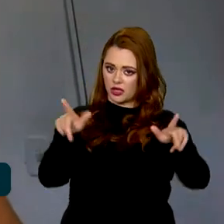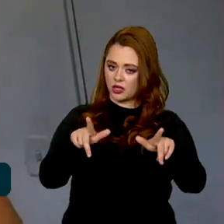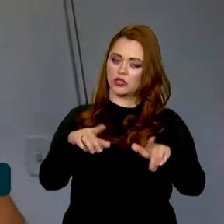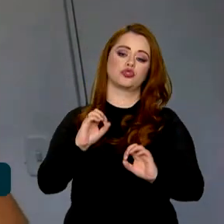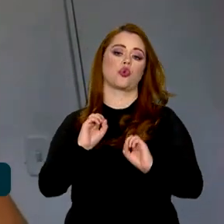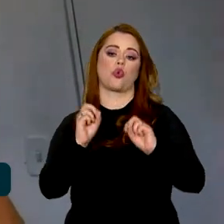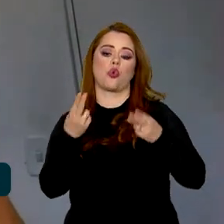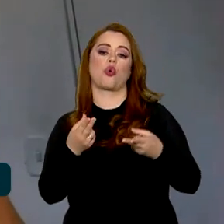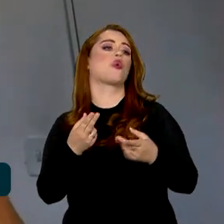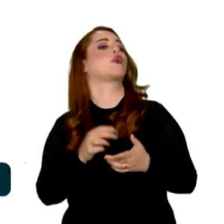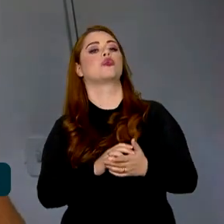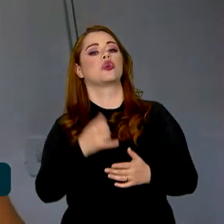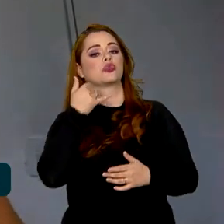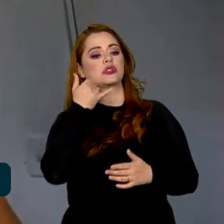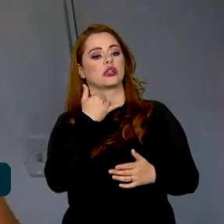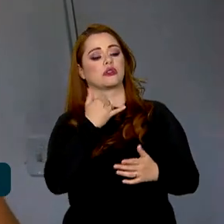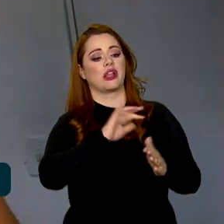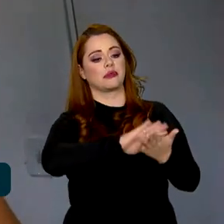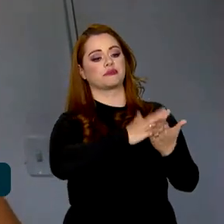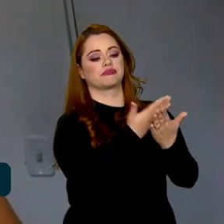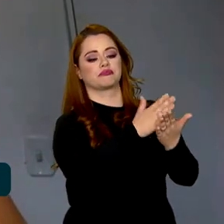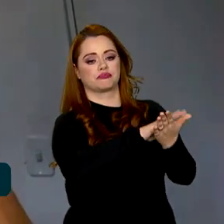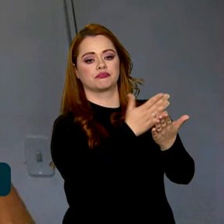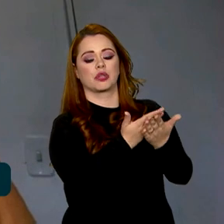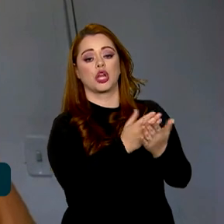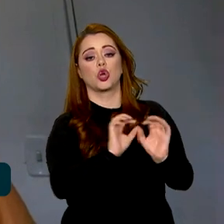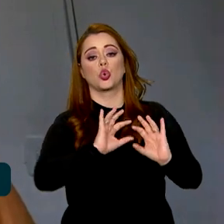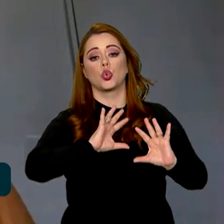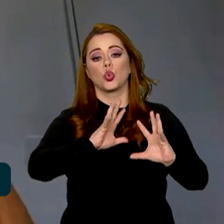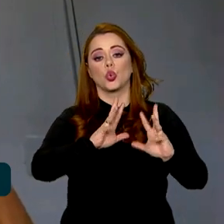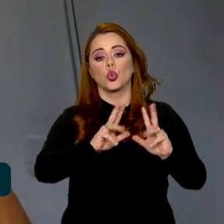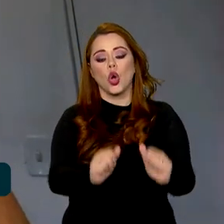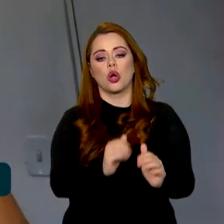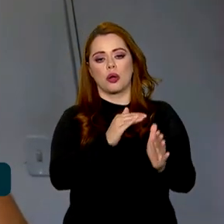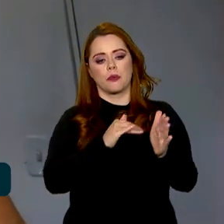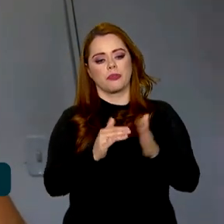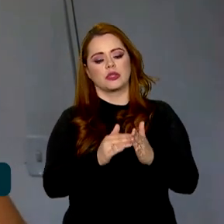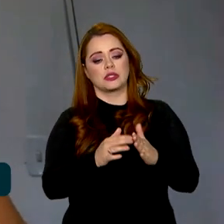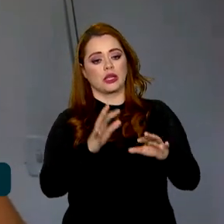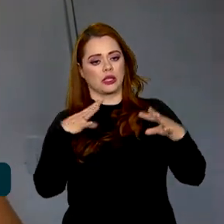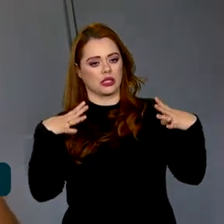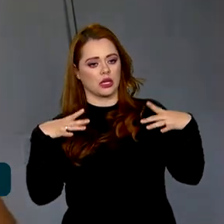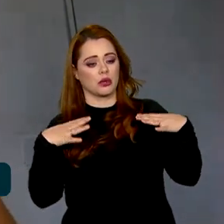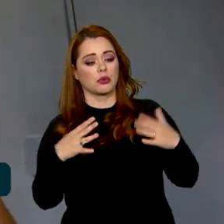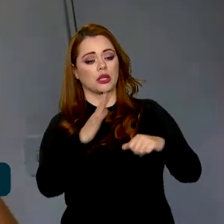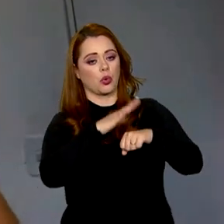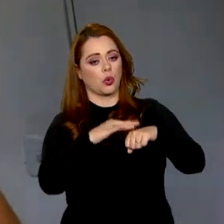celular que tenha um tradutor, tudo que possa ser suave, delicado, porém assertivo.